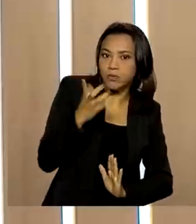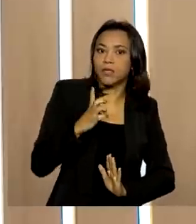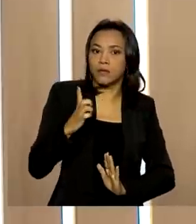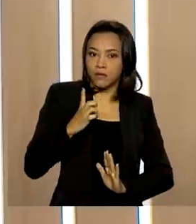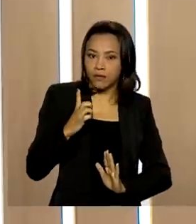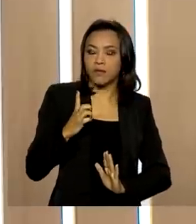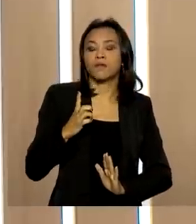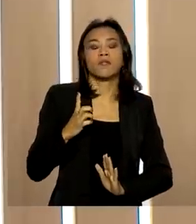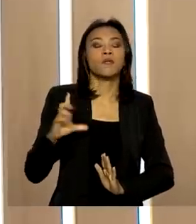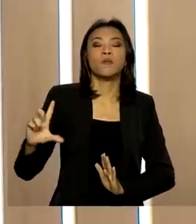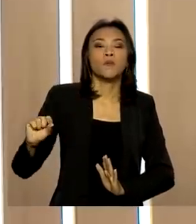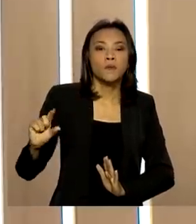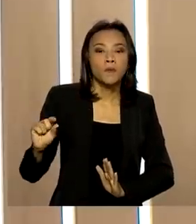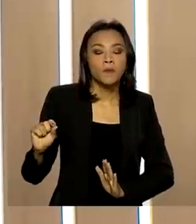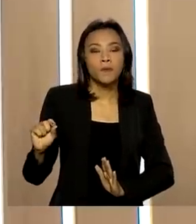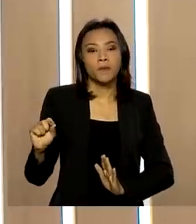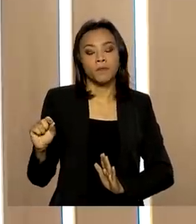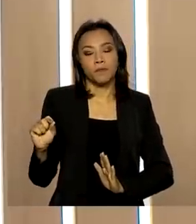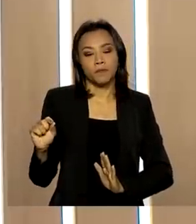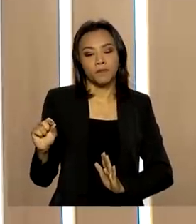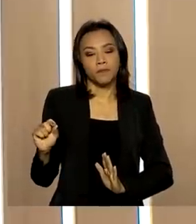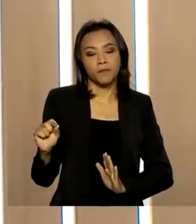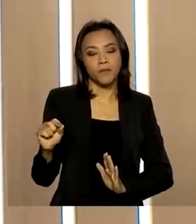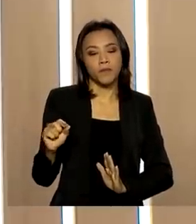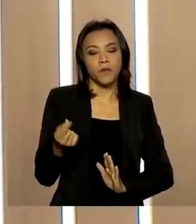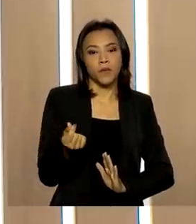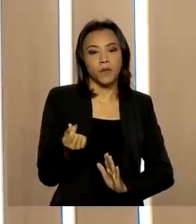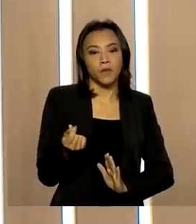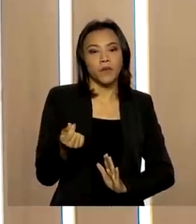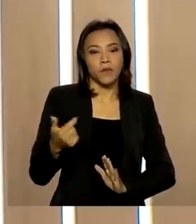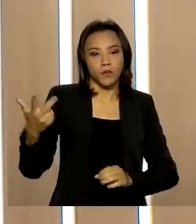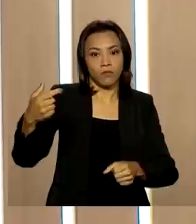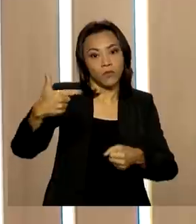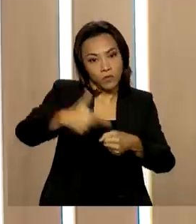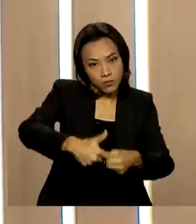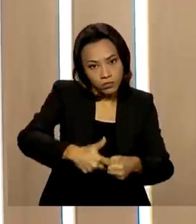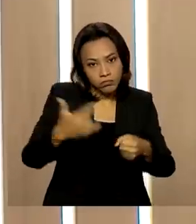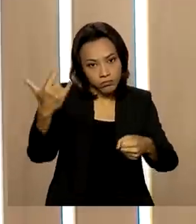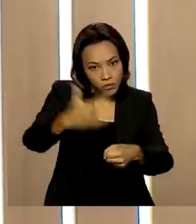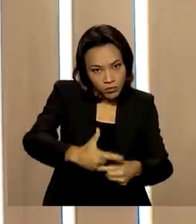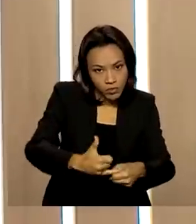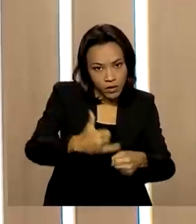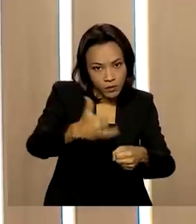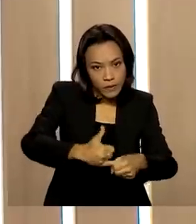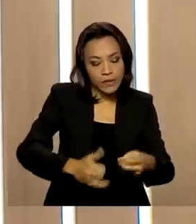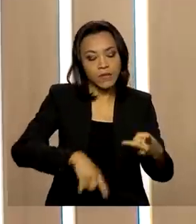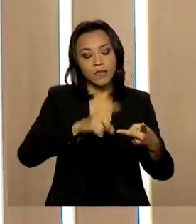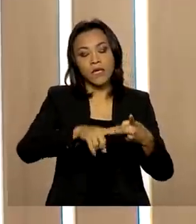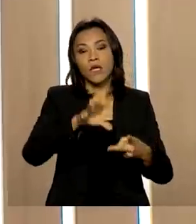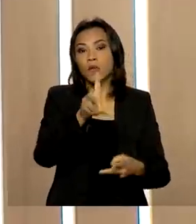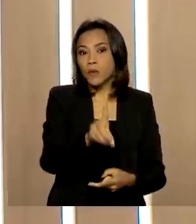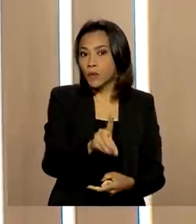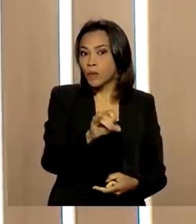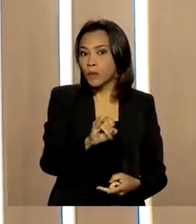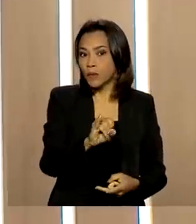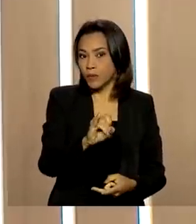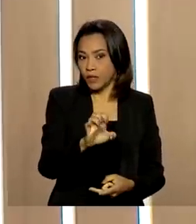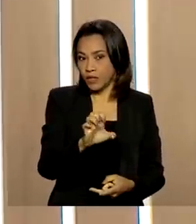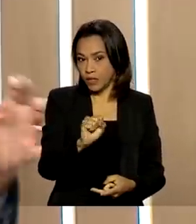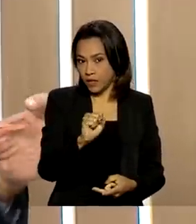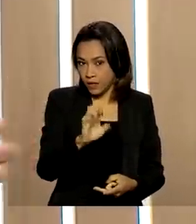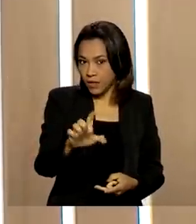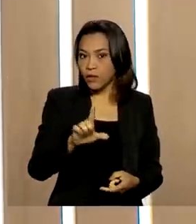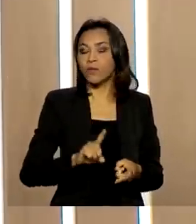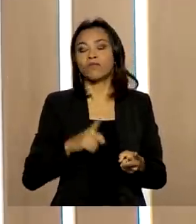aumentos externos no preço dos combustíveis, como gasolina, também diesel, e também nós tivemos uma